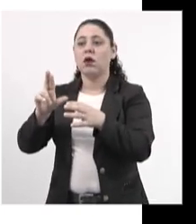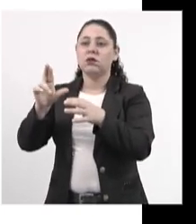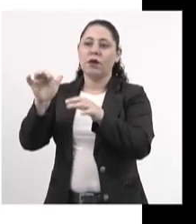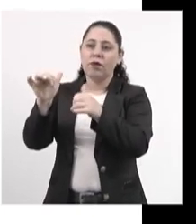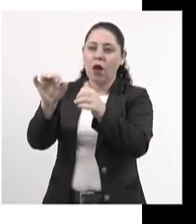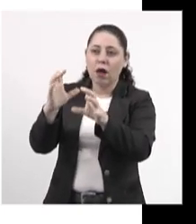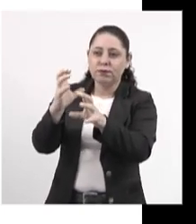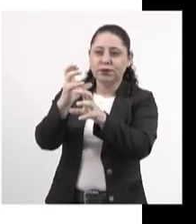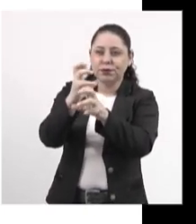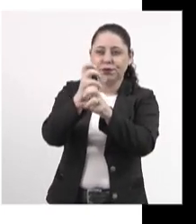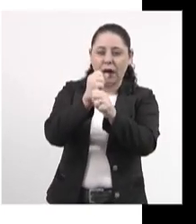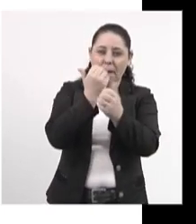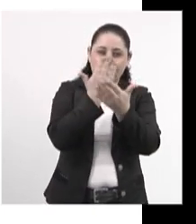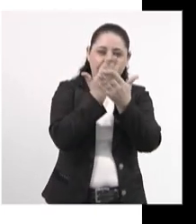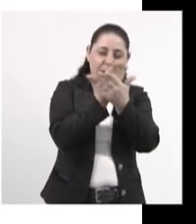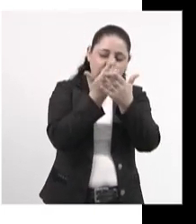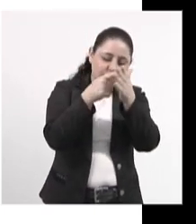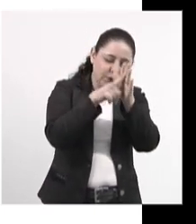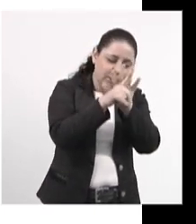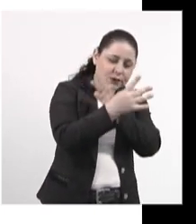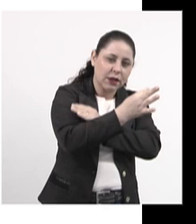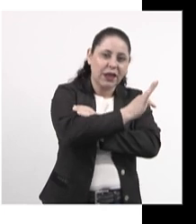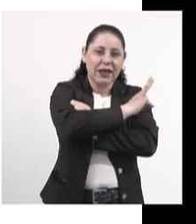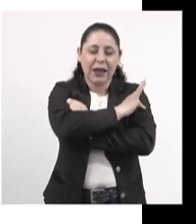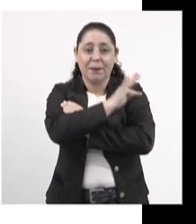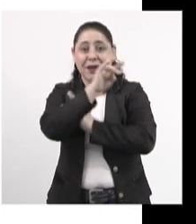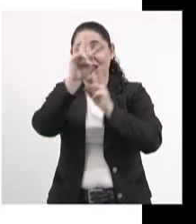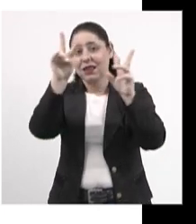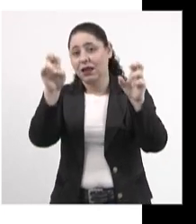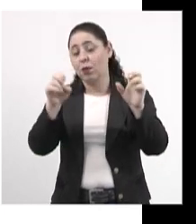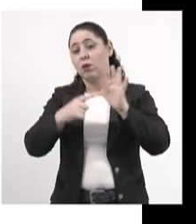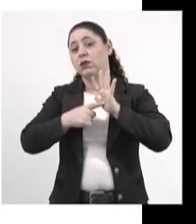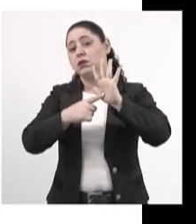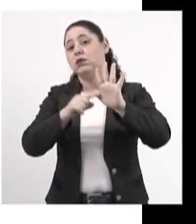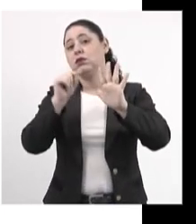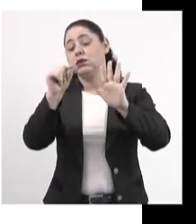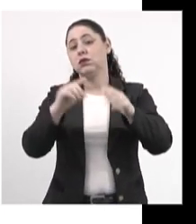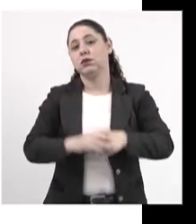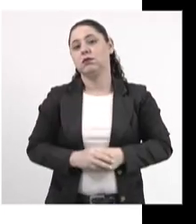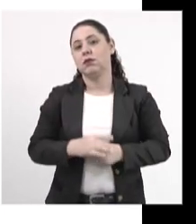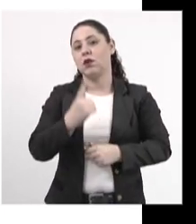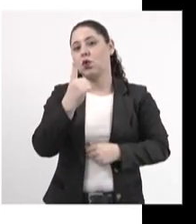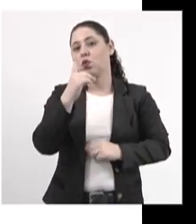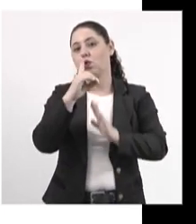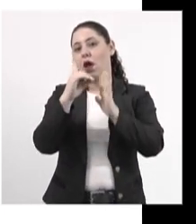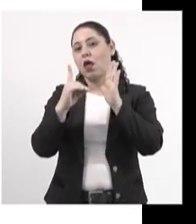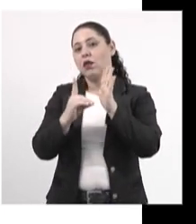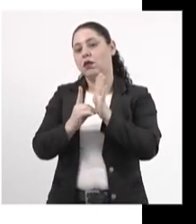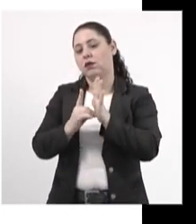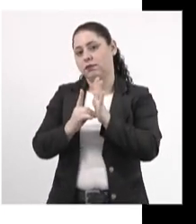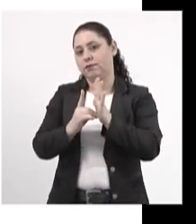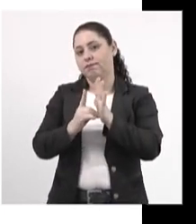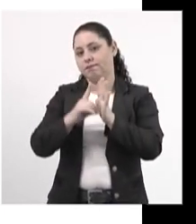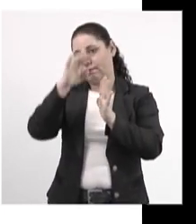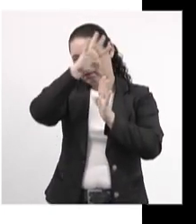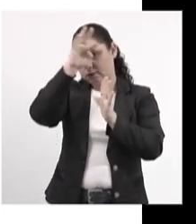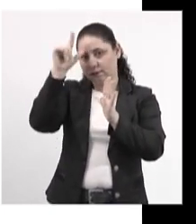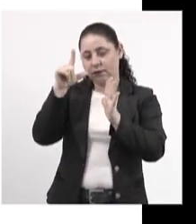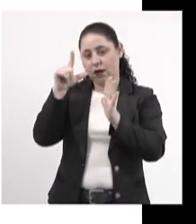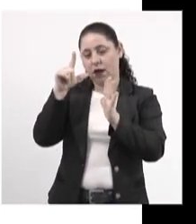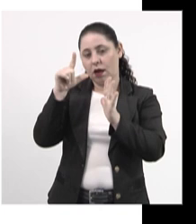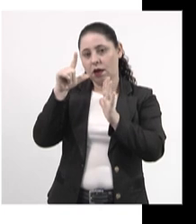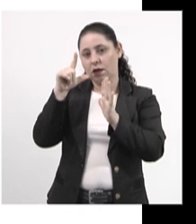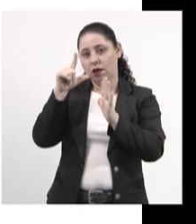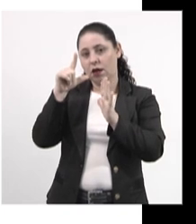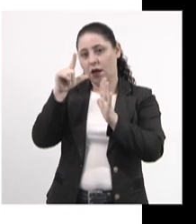cálculos, debruçados tecnicamente sobre o tema, mostrando que em uma década, o Mato Grosso do Sul deixa de